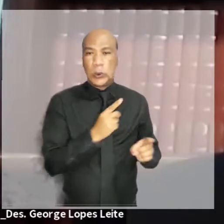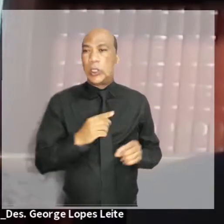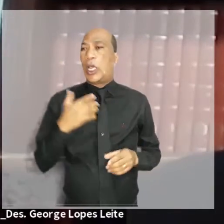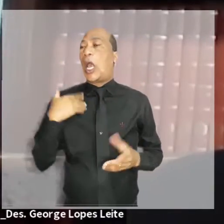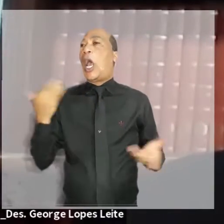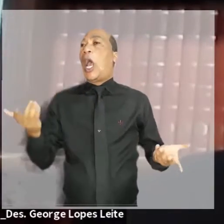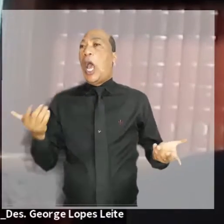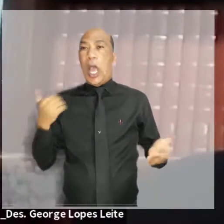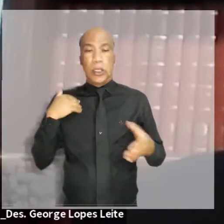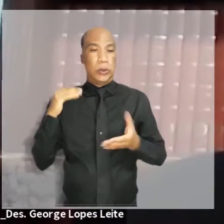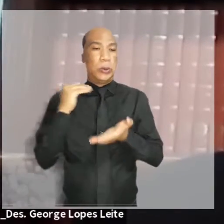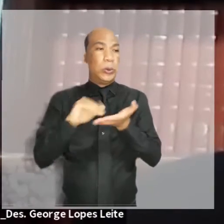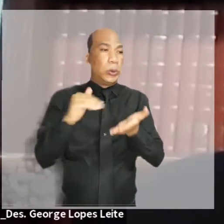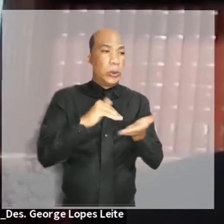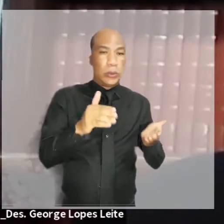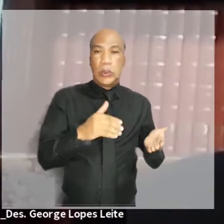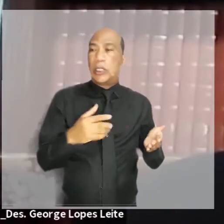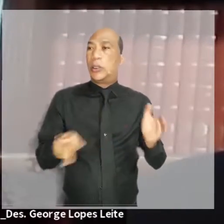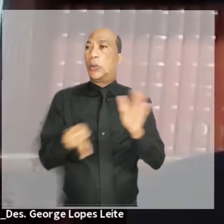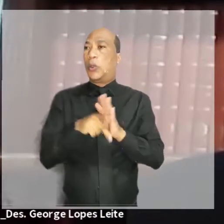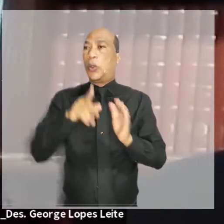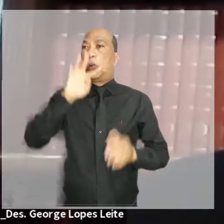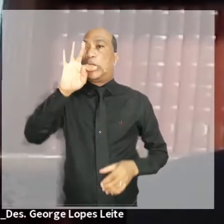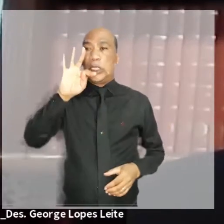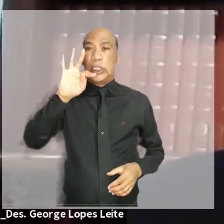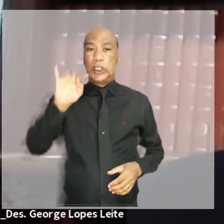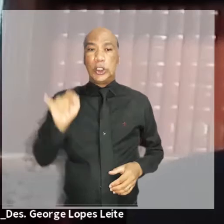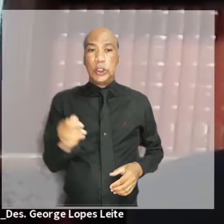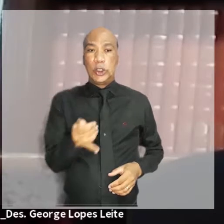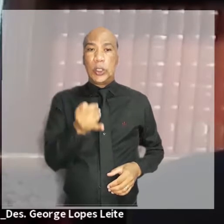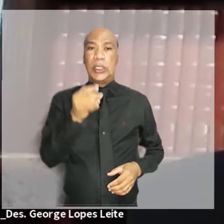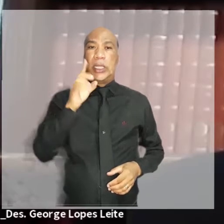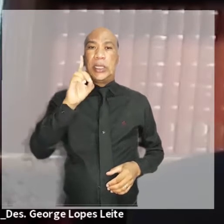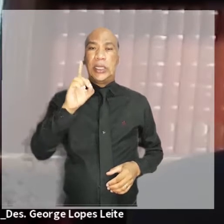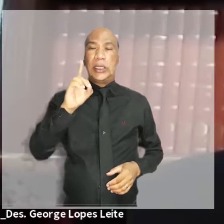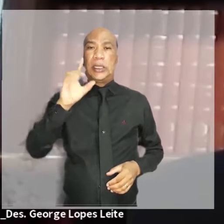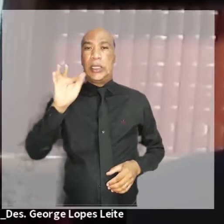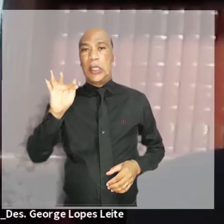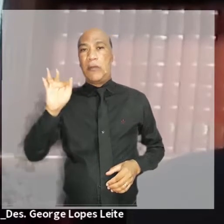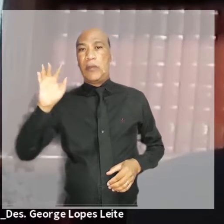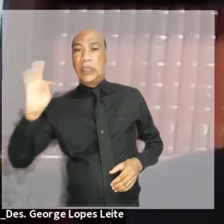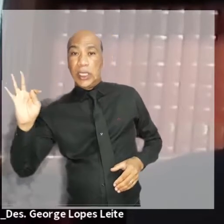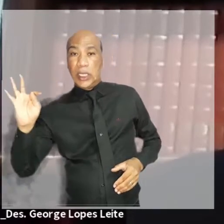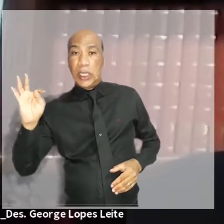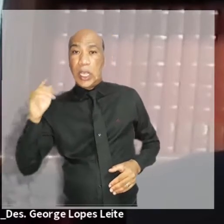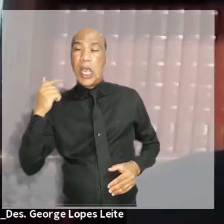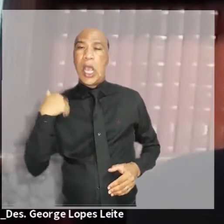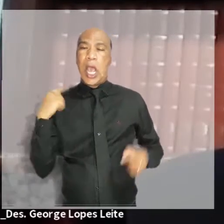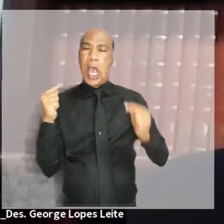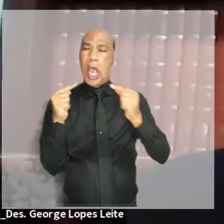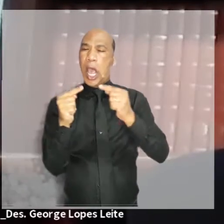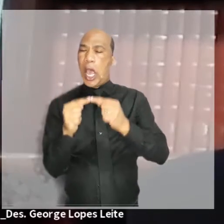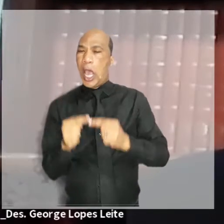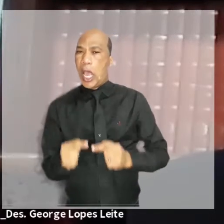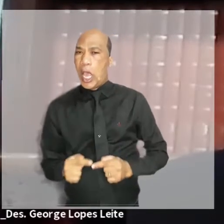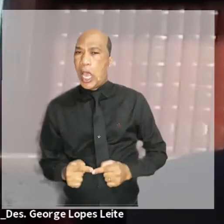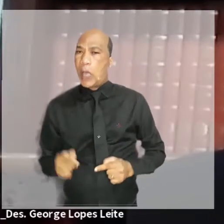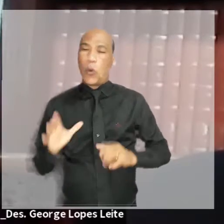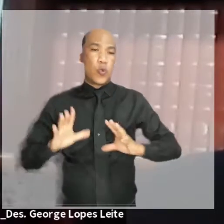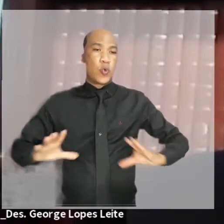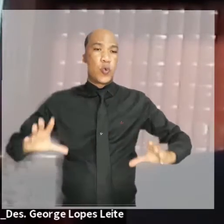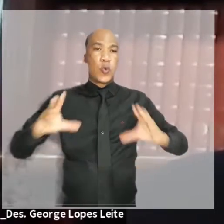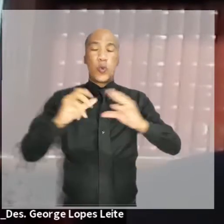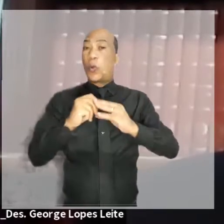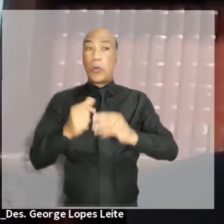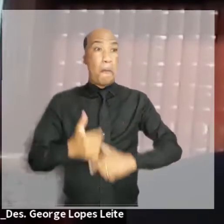judiciário veio ao encontro das ações e intenções da Administração Superior do TJ, DFT, encontrando o tom